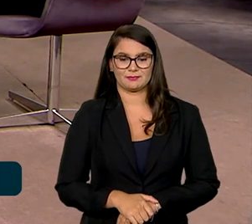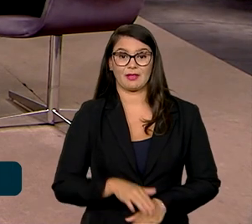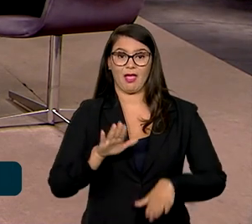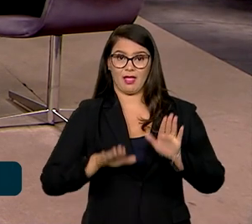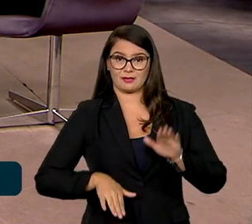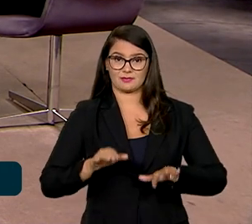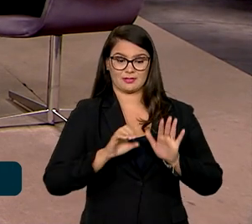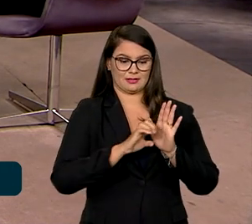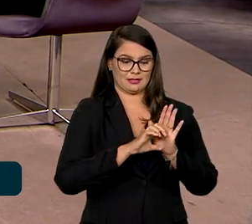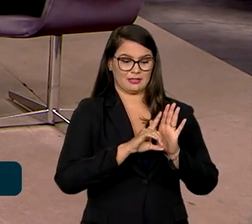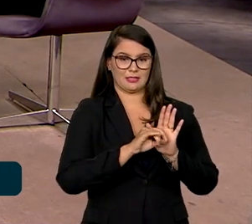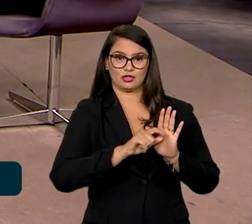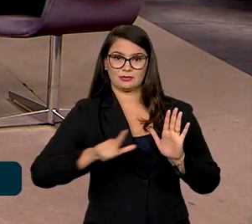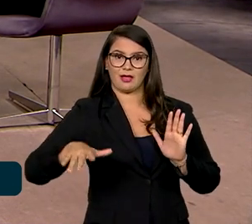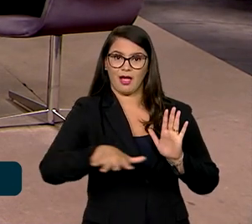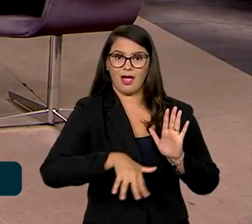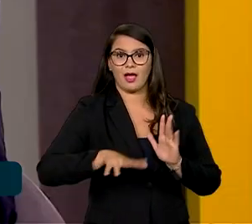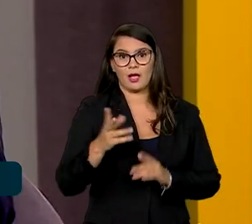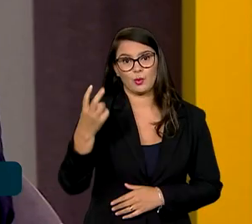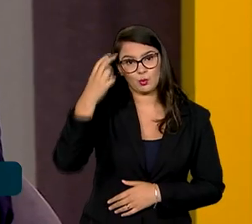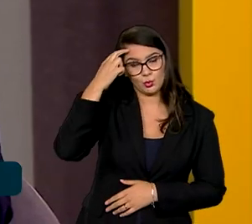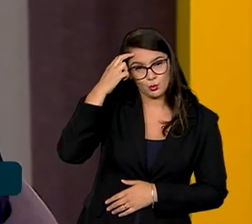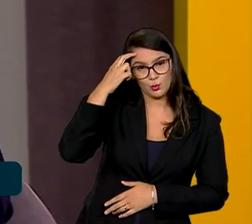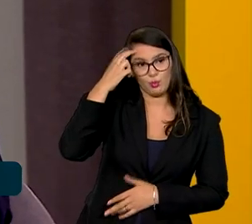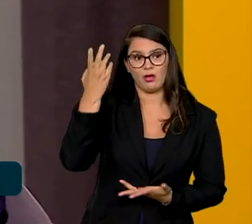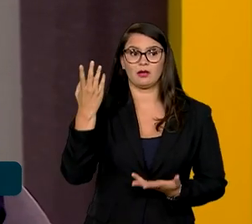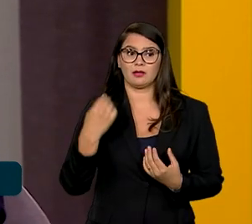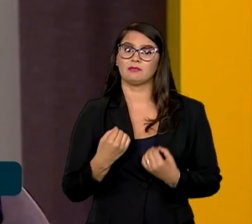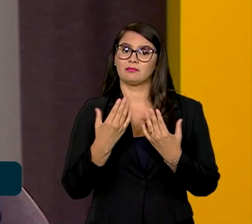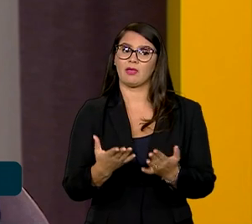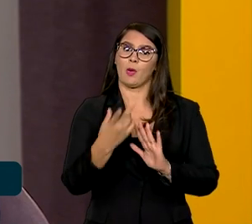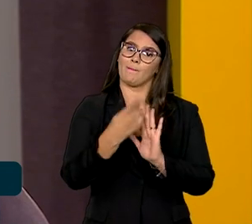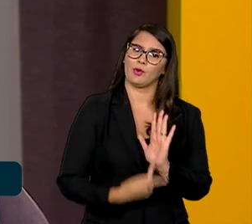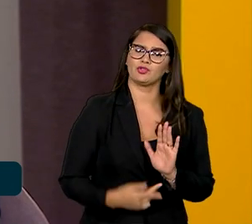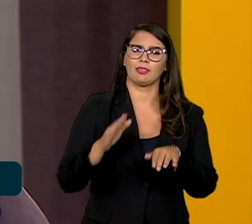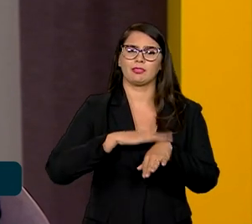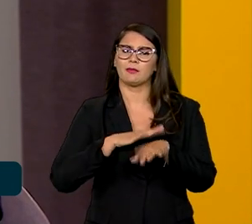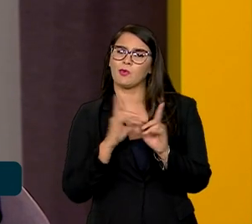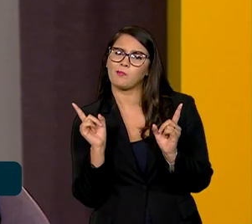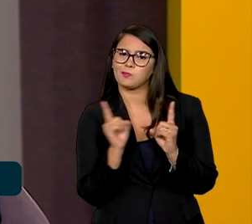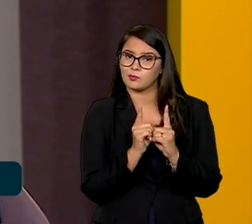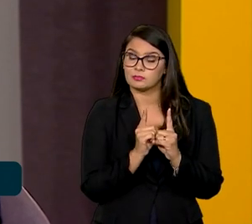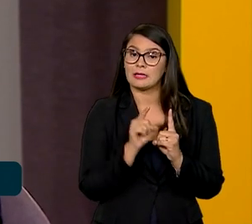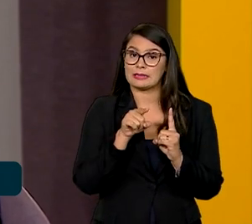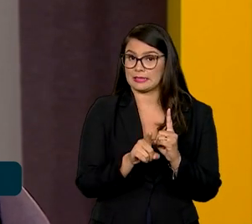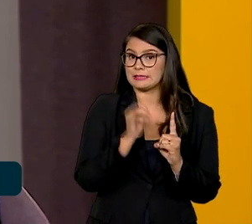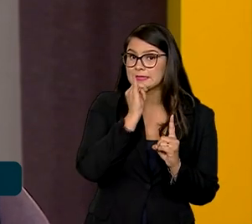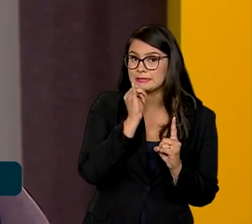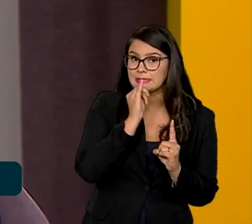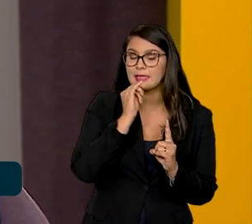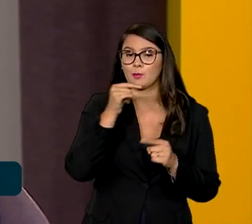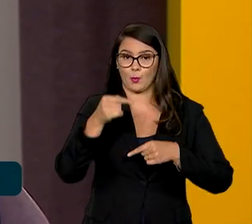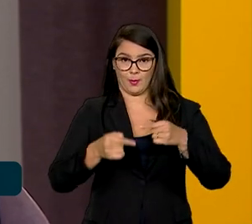edital no setor de cultura, ele acaba viabilizando um projeto de curta duração. Neste caso aqui, da